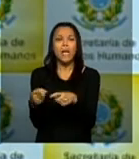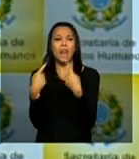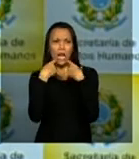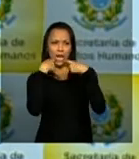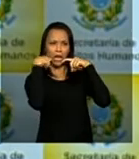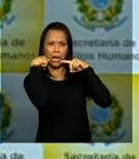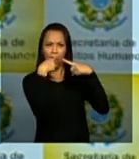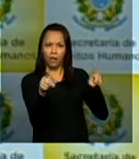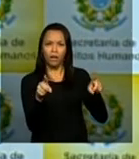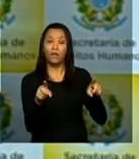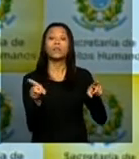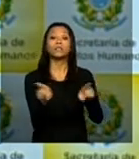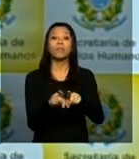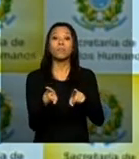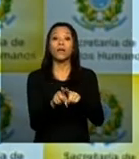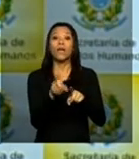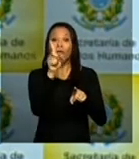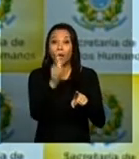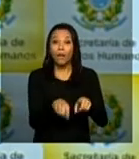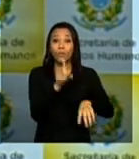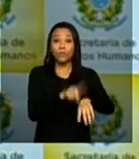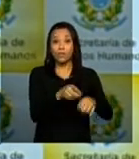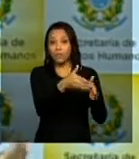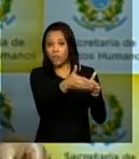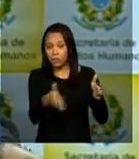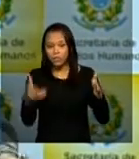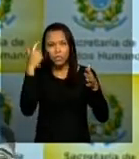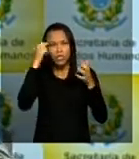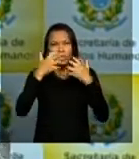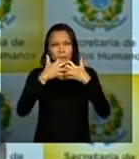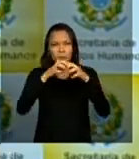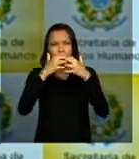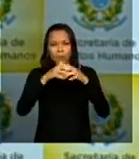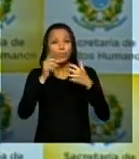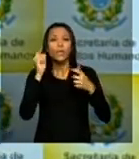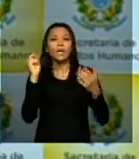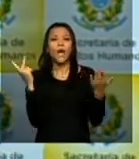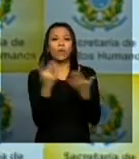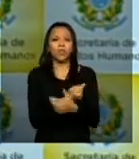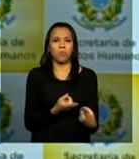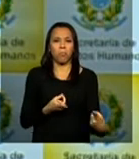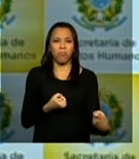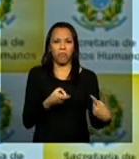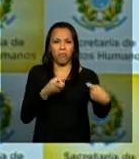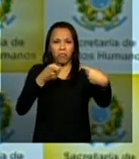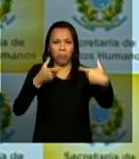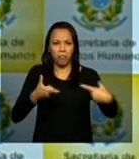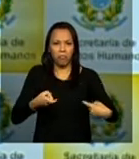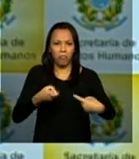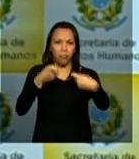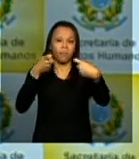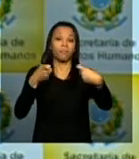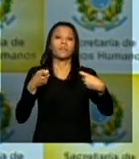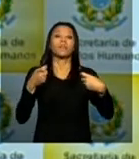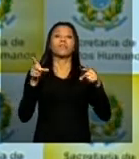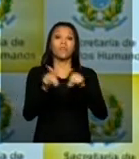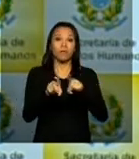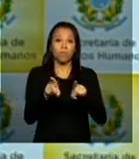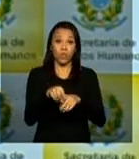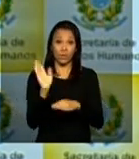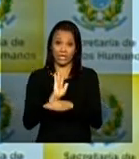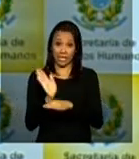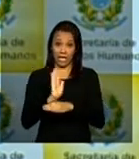de reflexão sobre os anos de chumbo nos últimos anos o cinema brasileiro